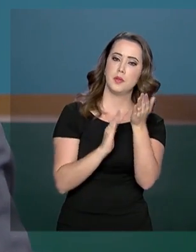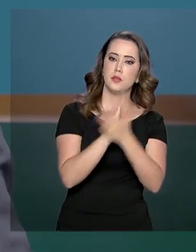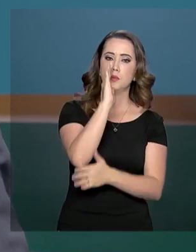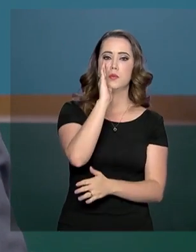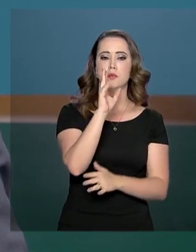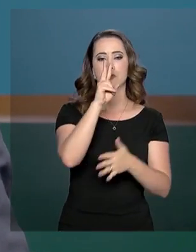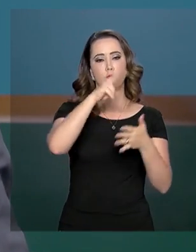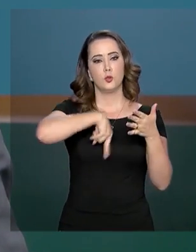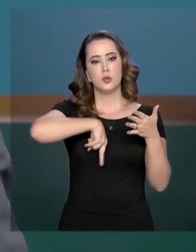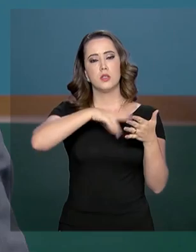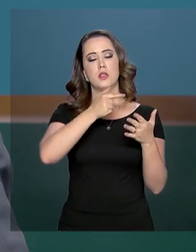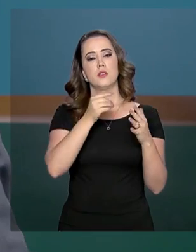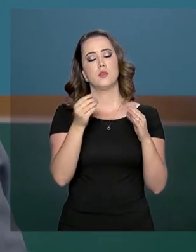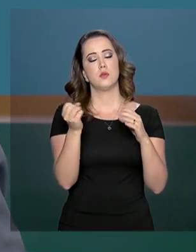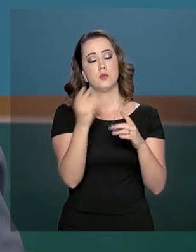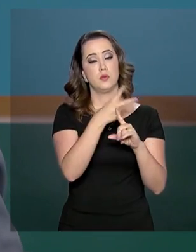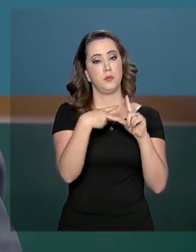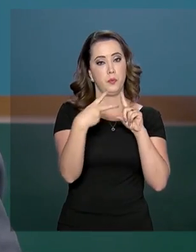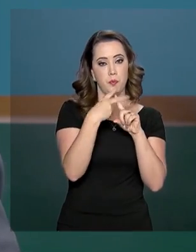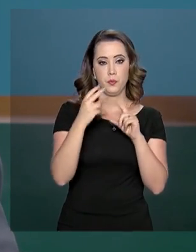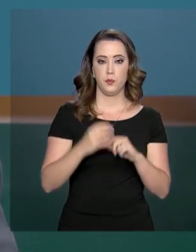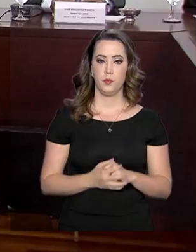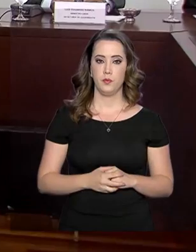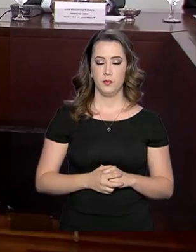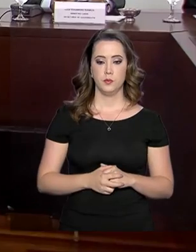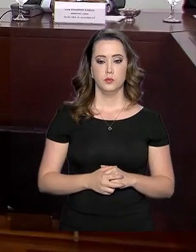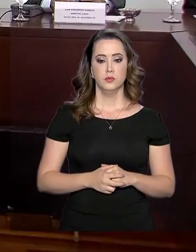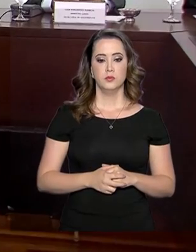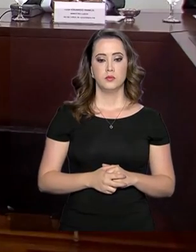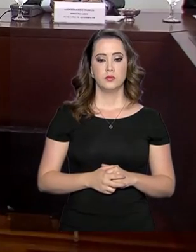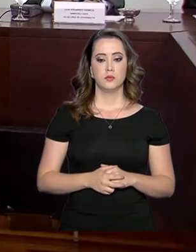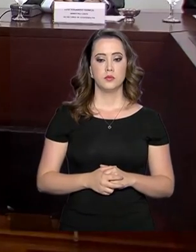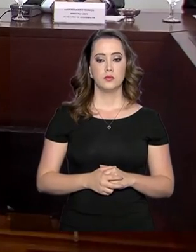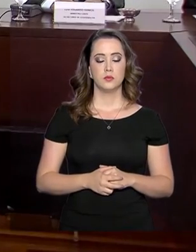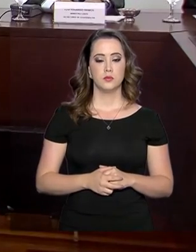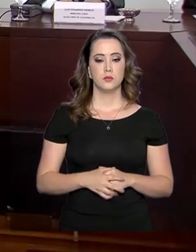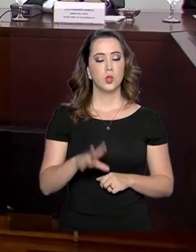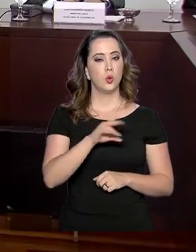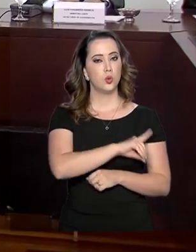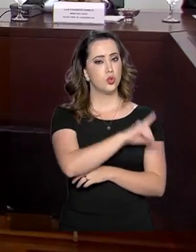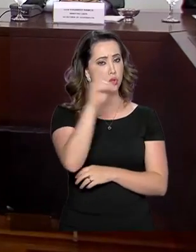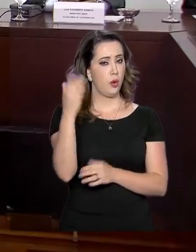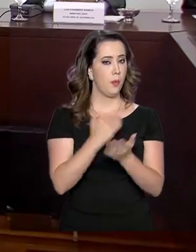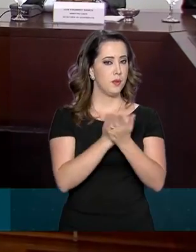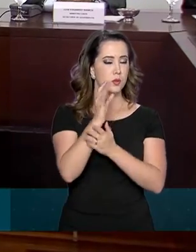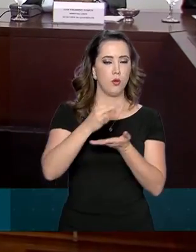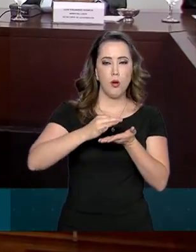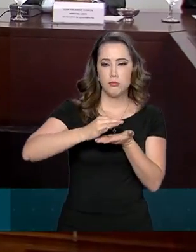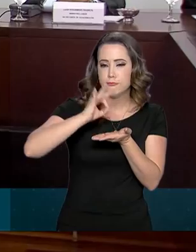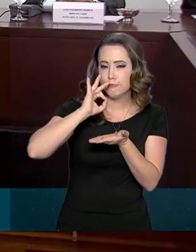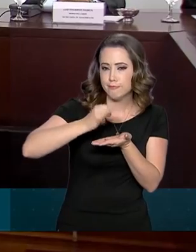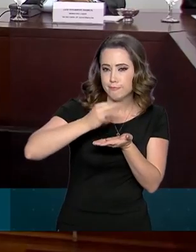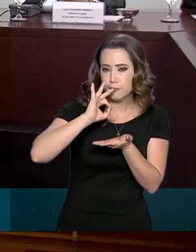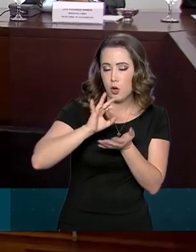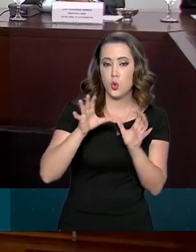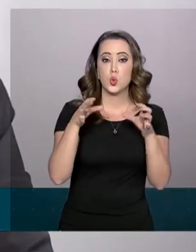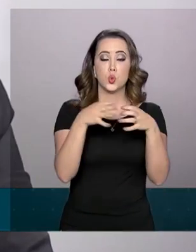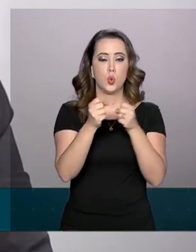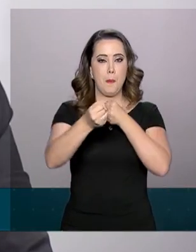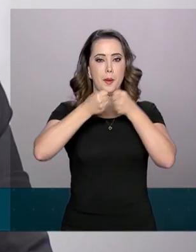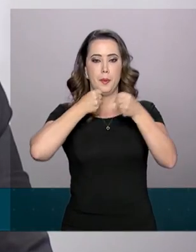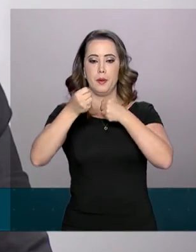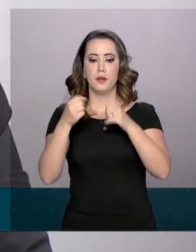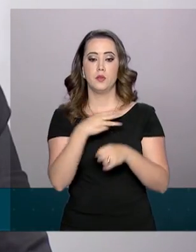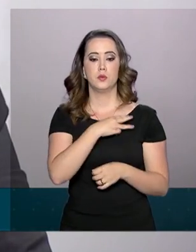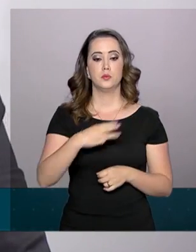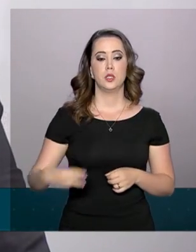na aprovação do texto base da nova Previdência. O dia começou com um café da manhã para a imprensa. O